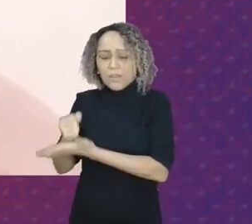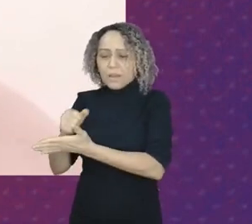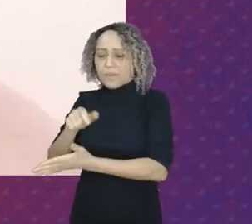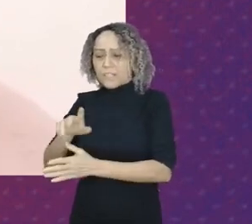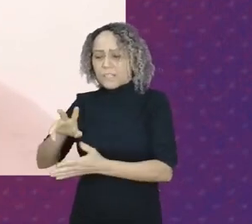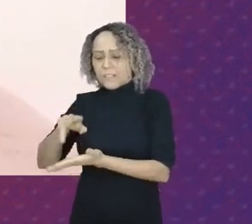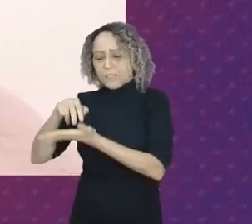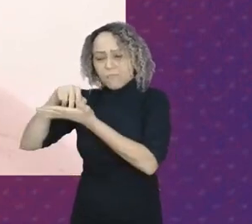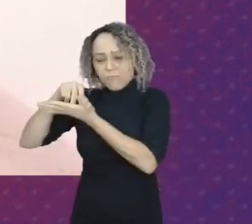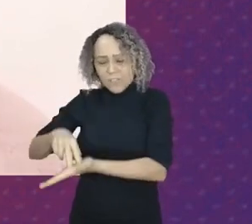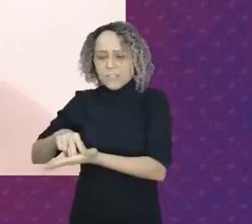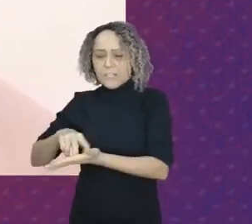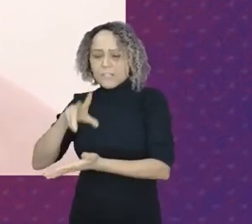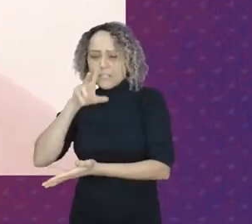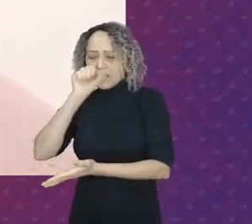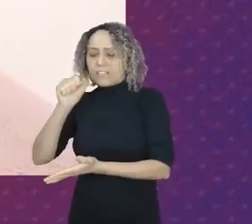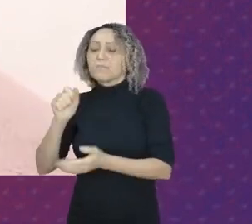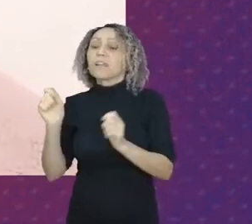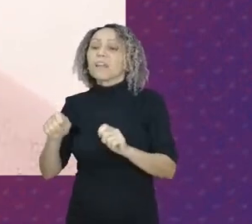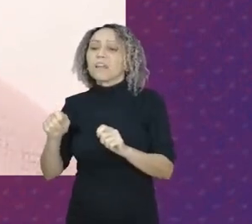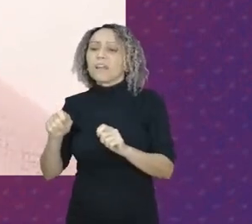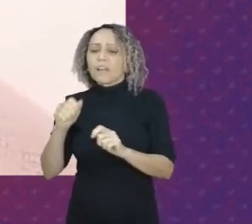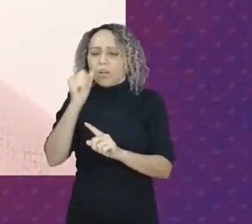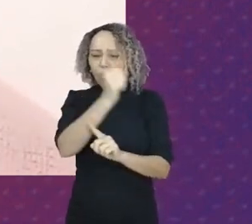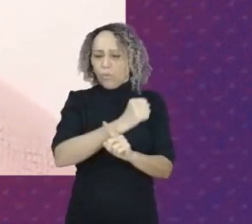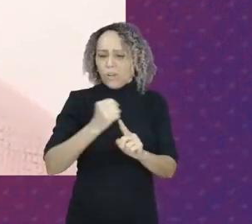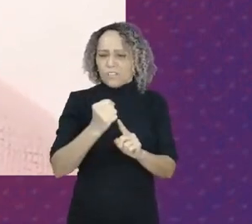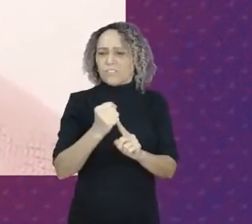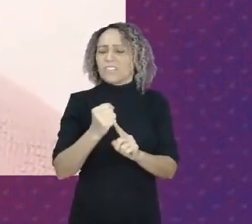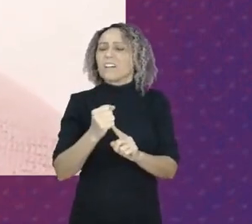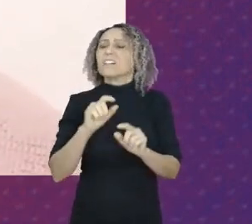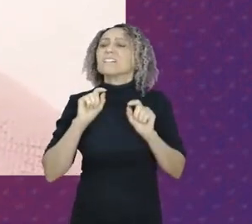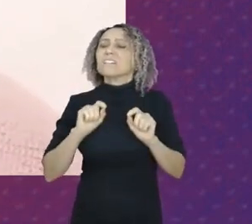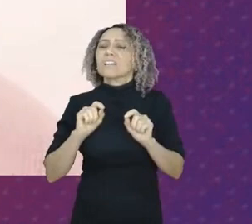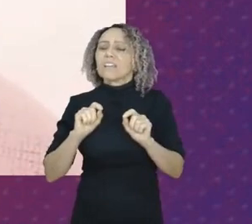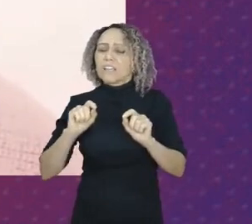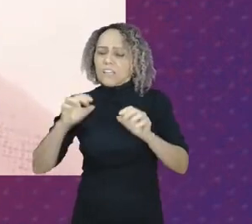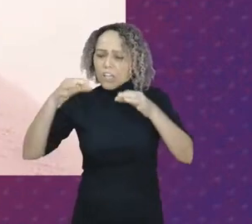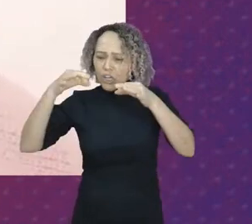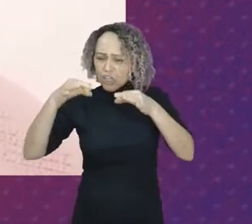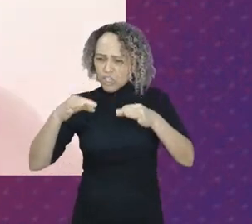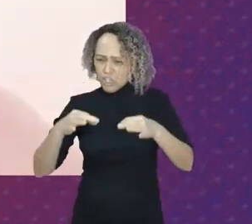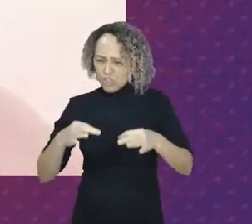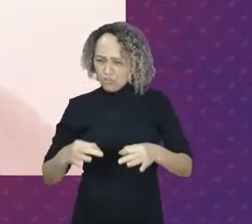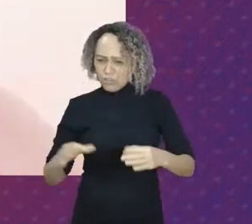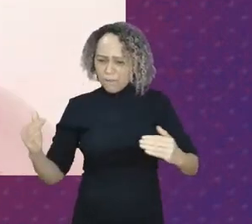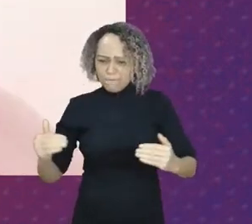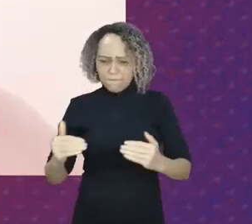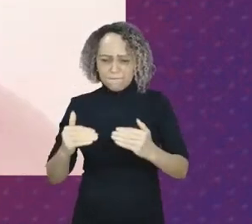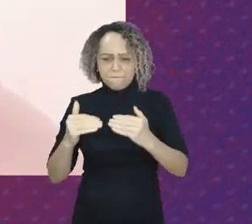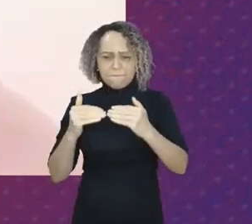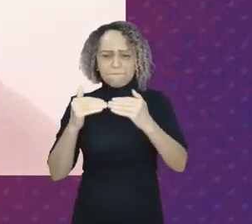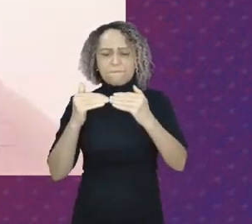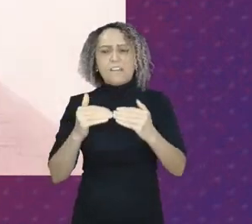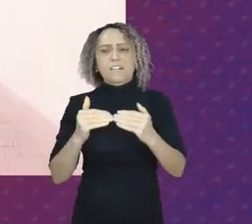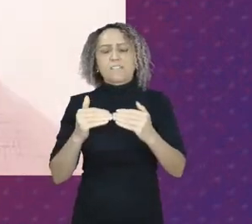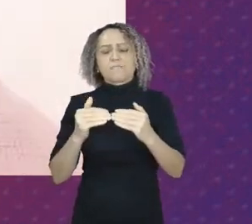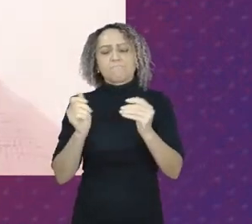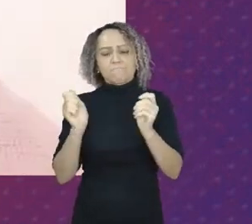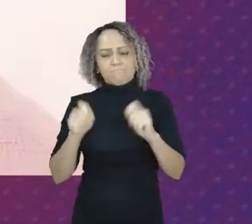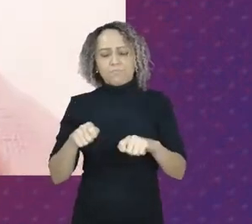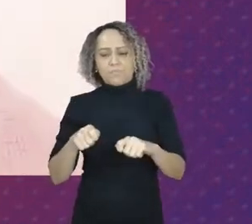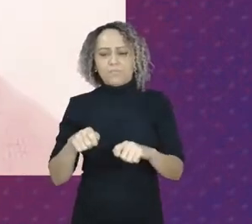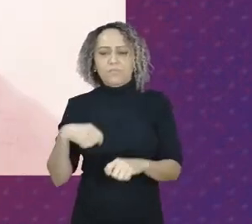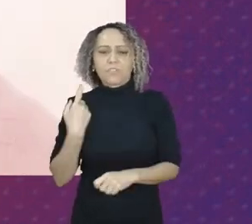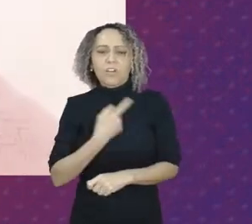termos uma sociedade justa com mecanismo igualitário nós precisamos